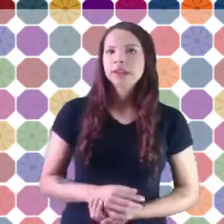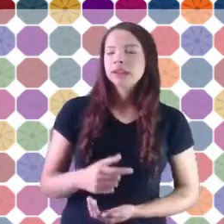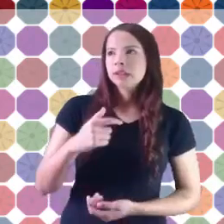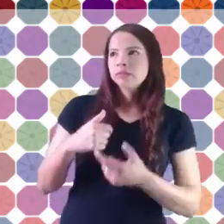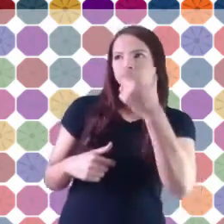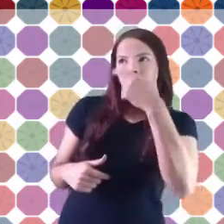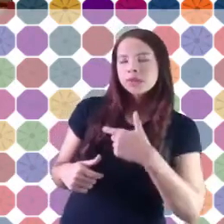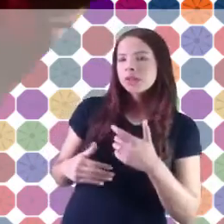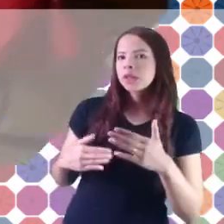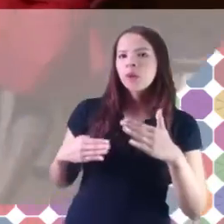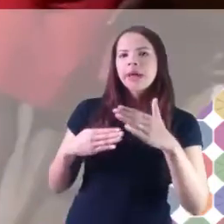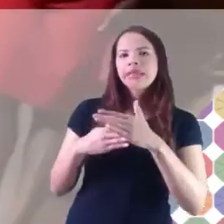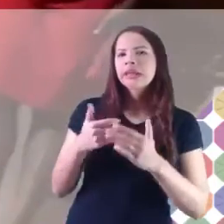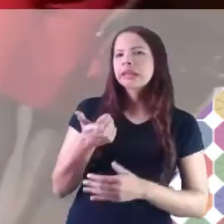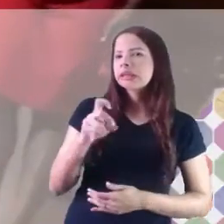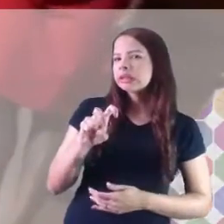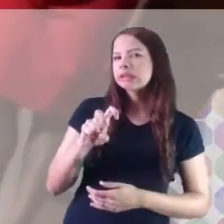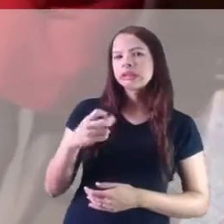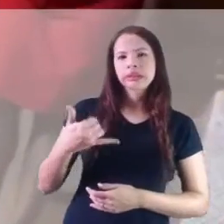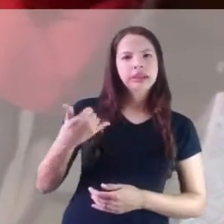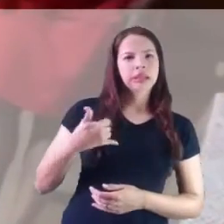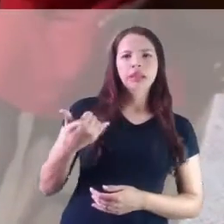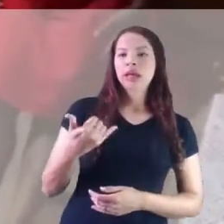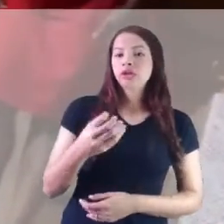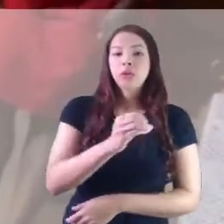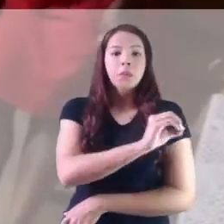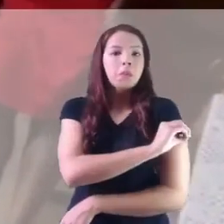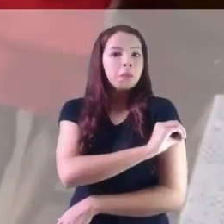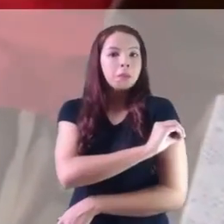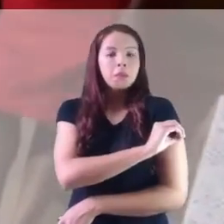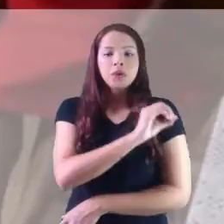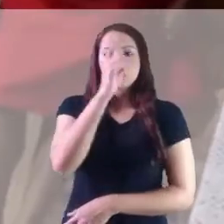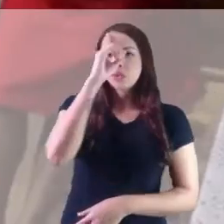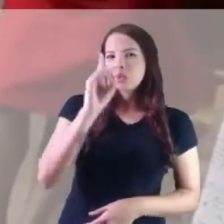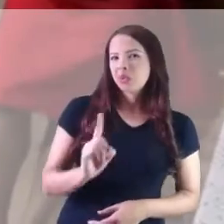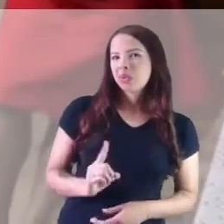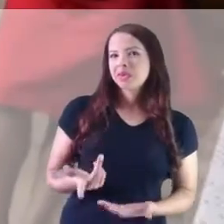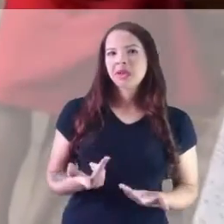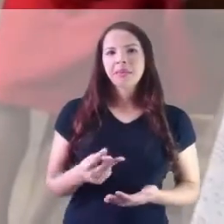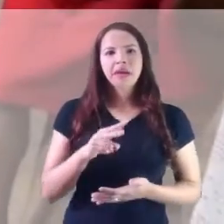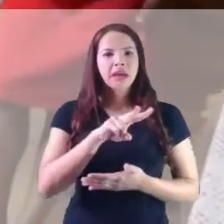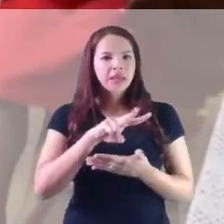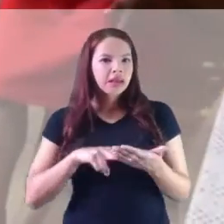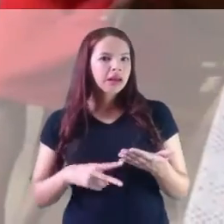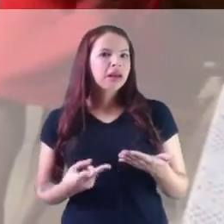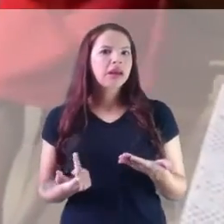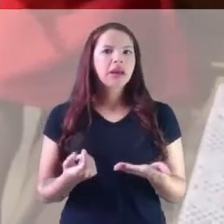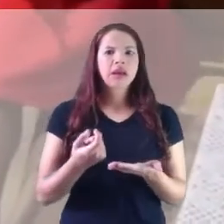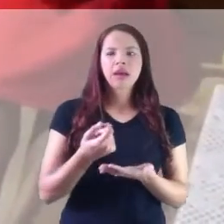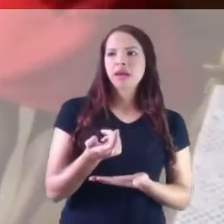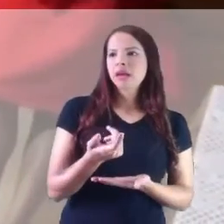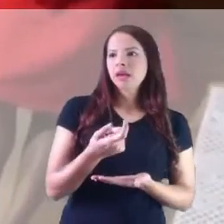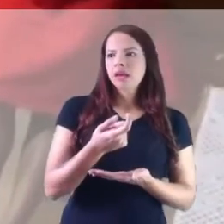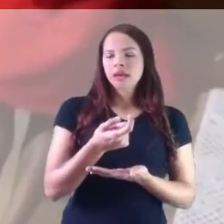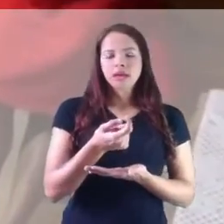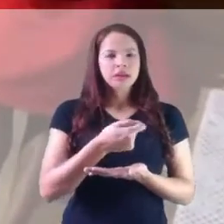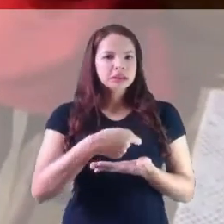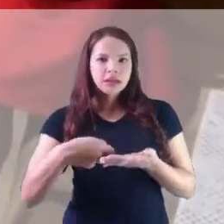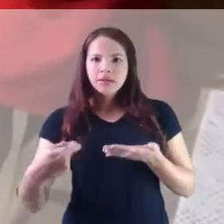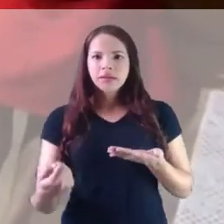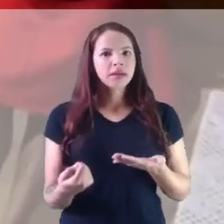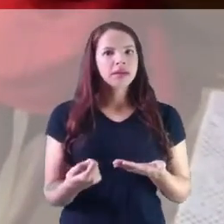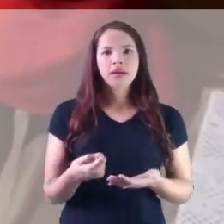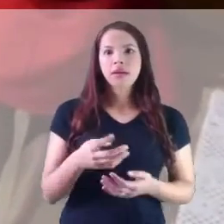Na verdade eu fui não alfabetizada até 15 anos, então eu não conhecia a letra,